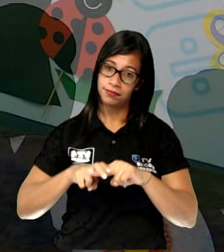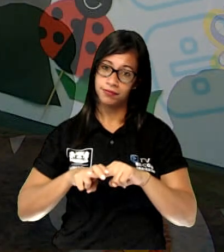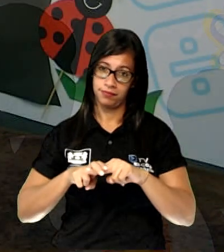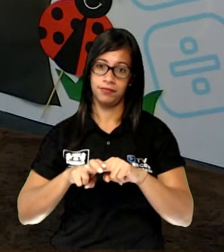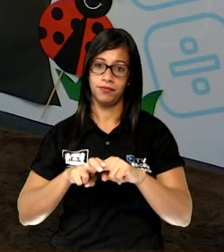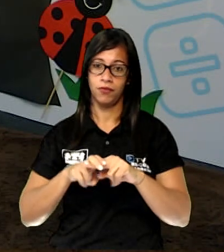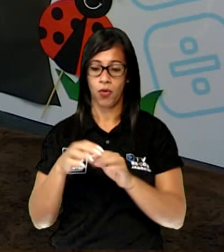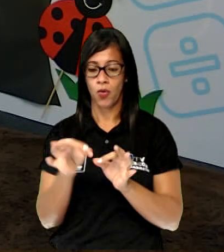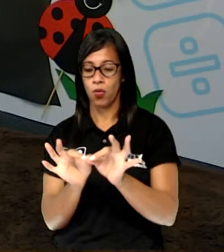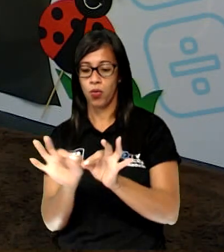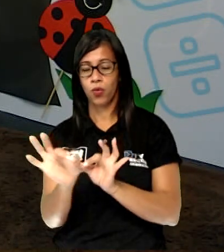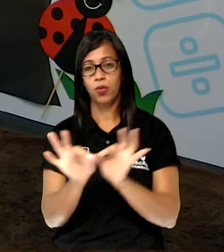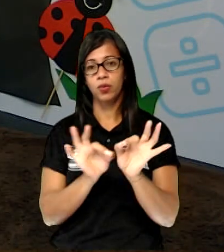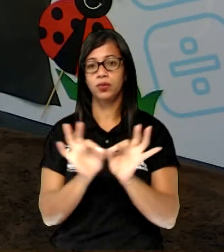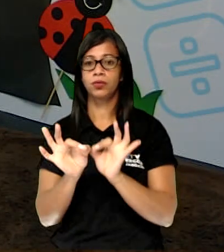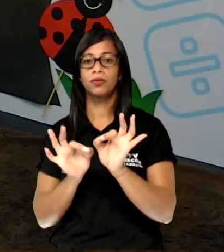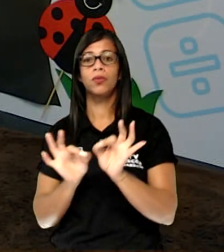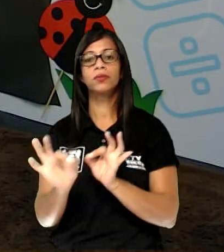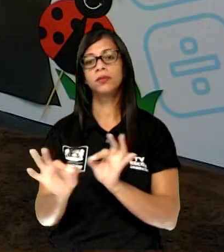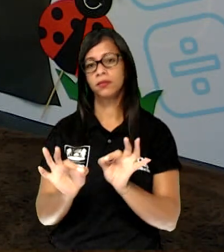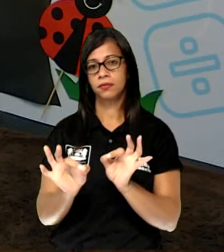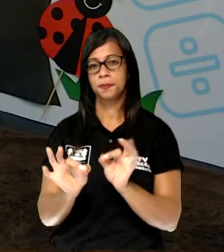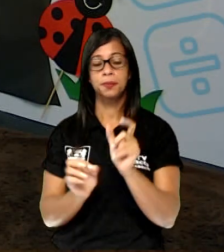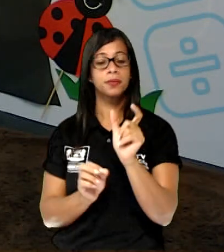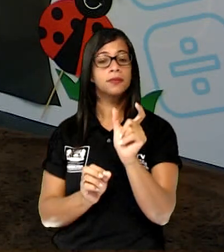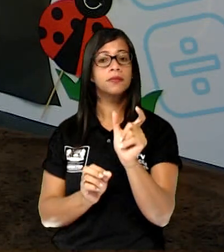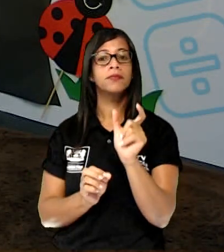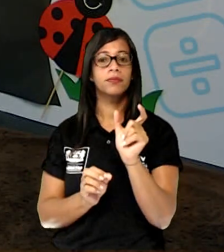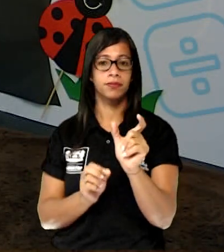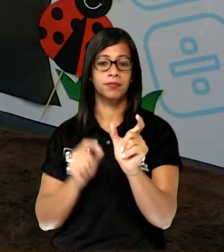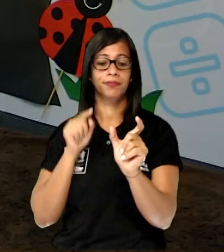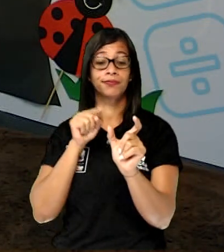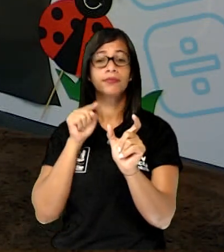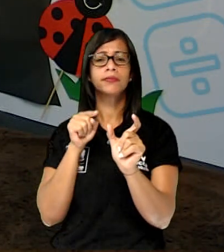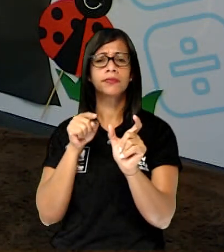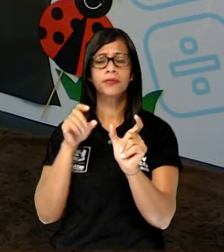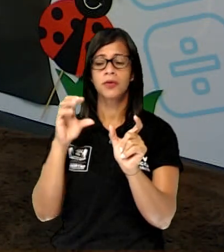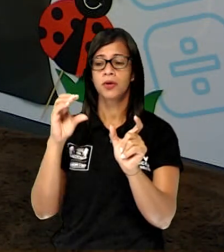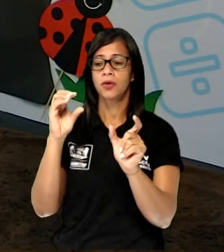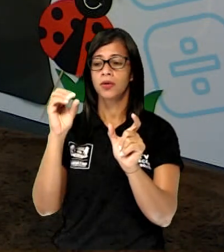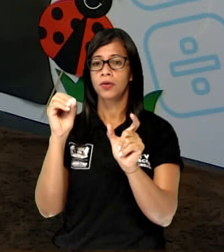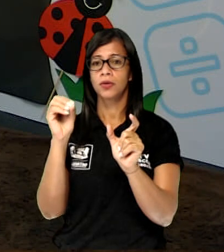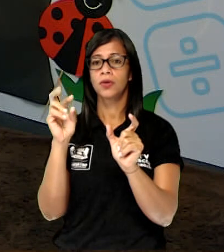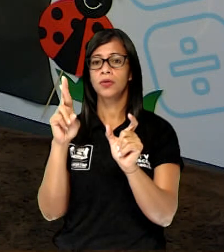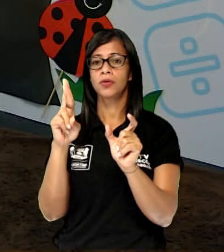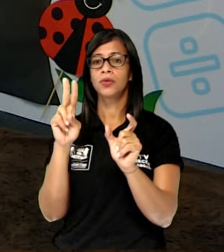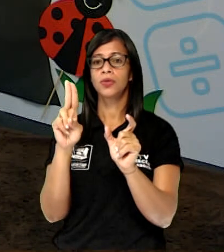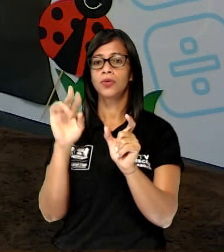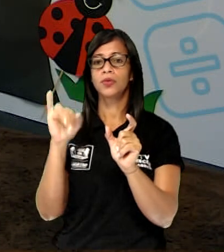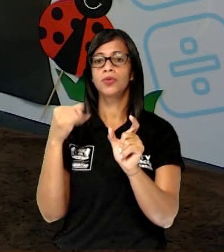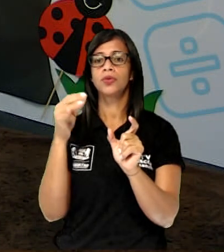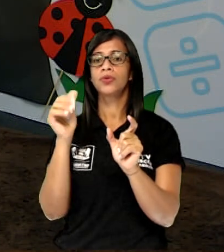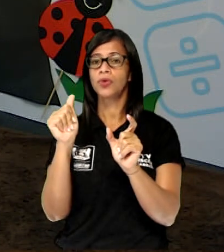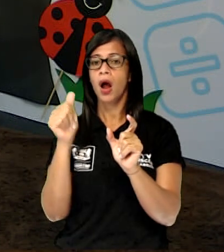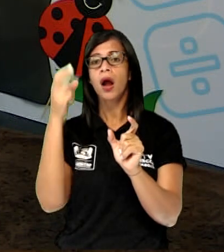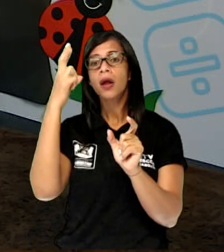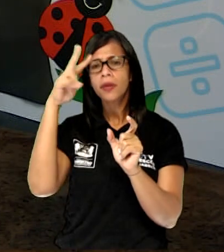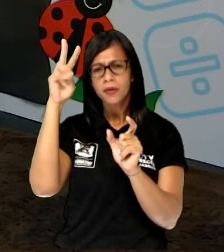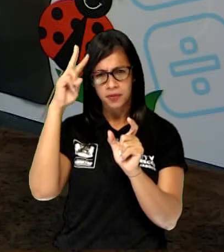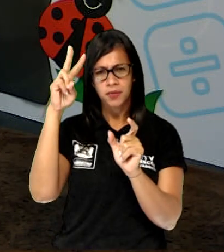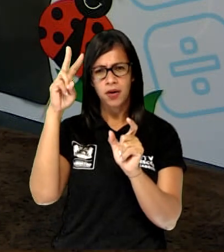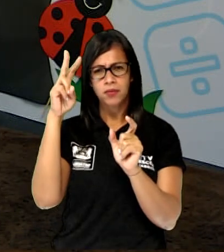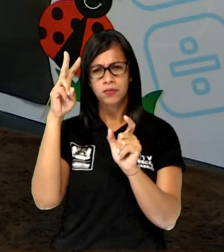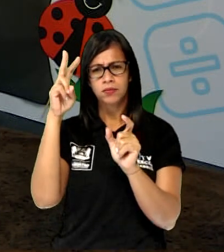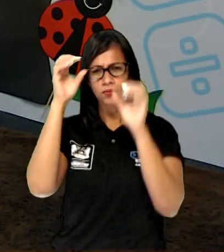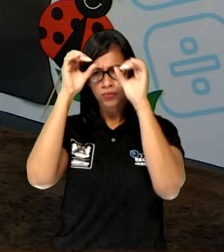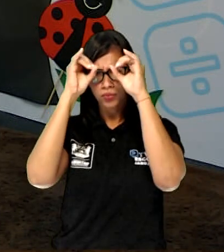montar a palavra coruja. Lembram sim as letrinhas que são formadas. A letra inicial a gente já